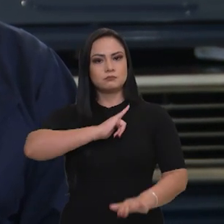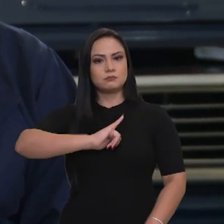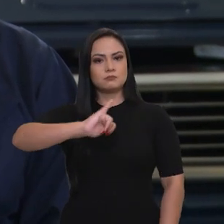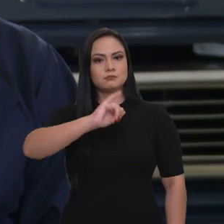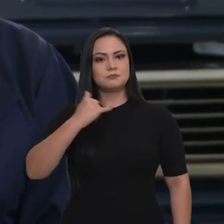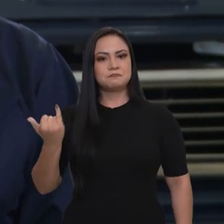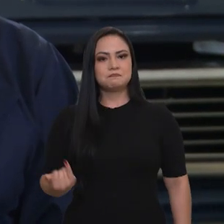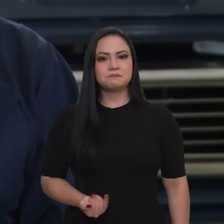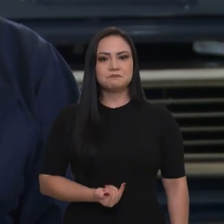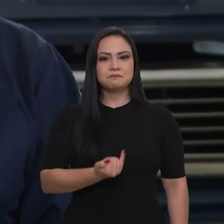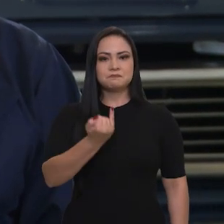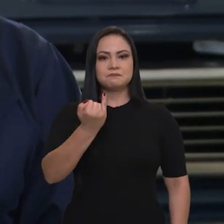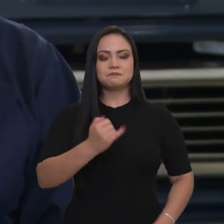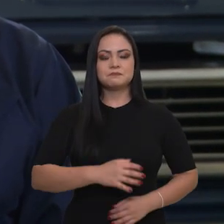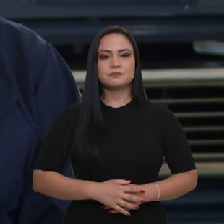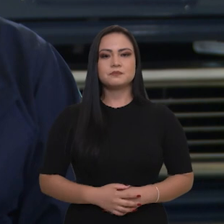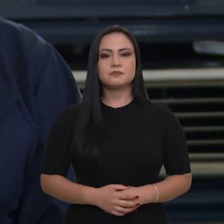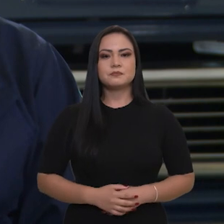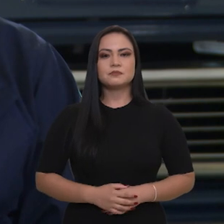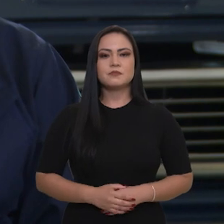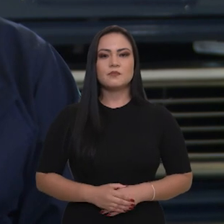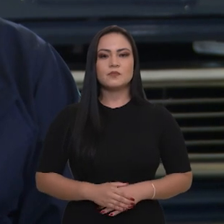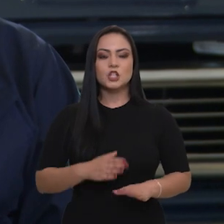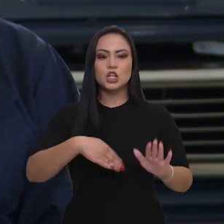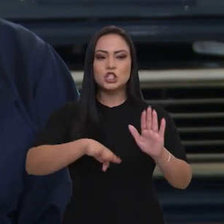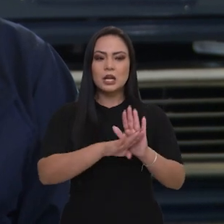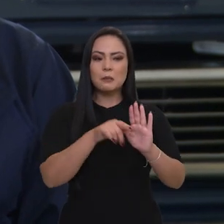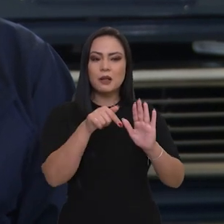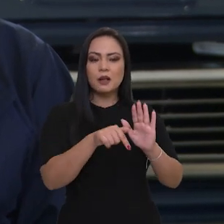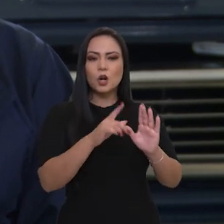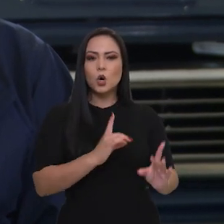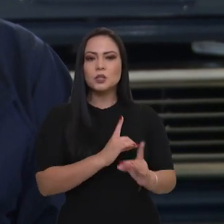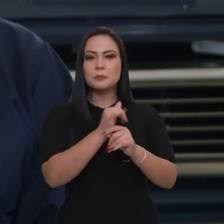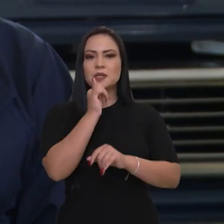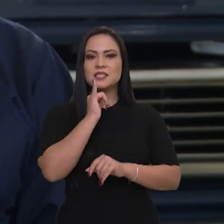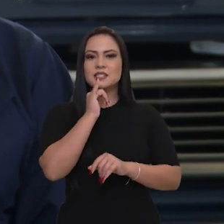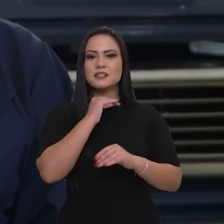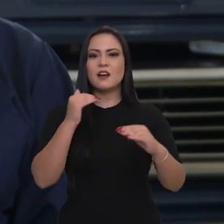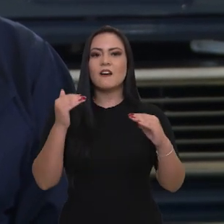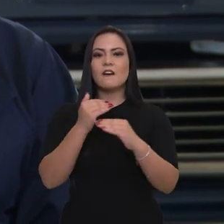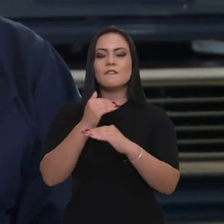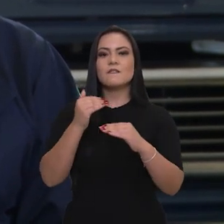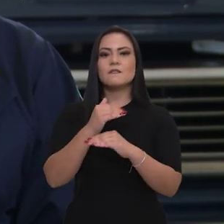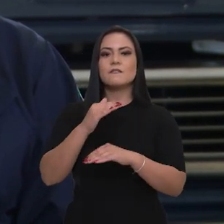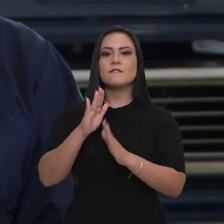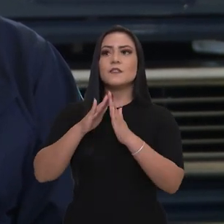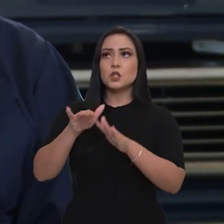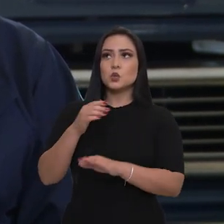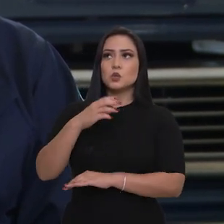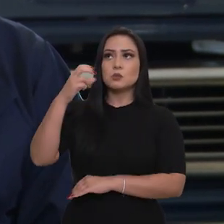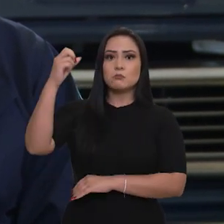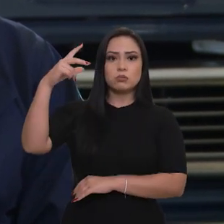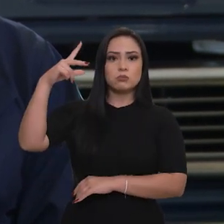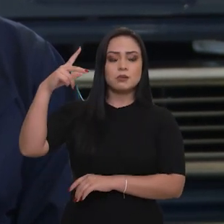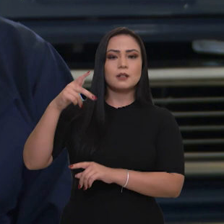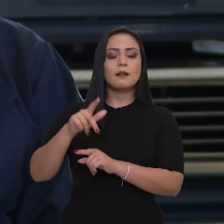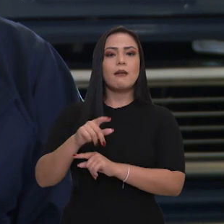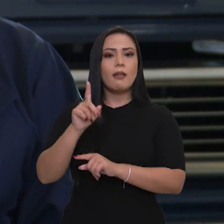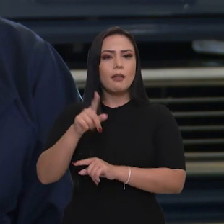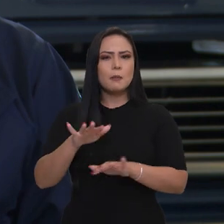Quando chegamos, encontramos, por exemplo, os radares fixos das rodovias, são em torno de 700